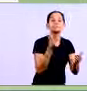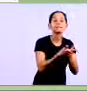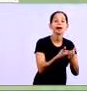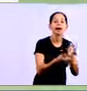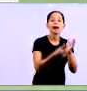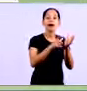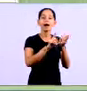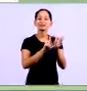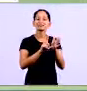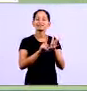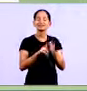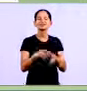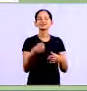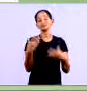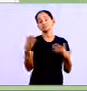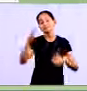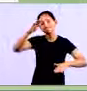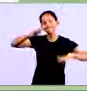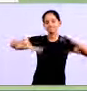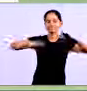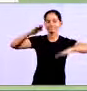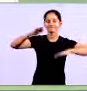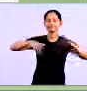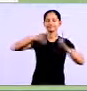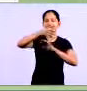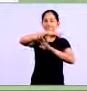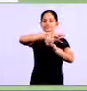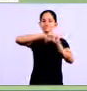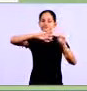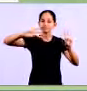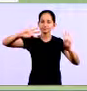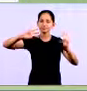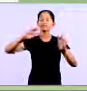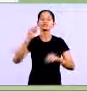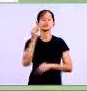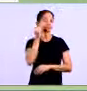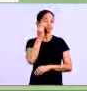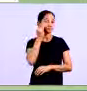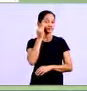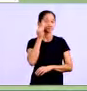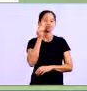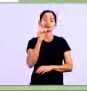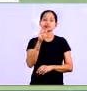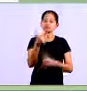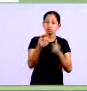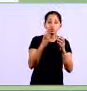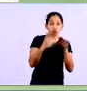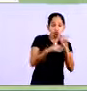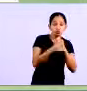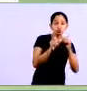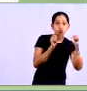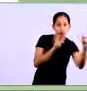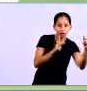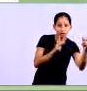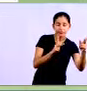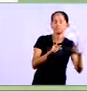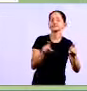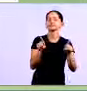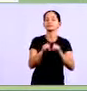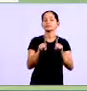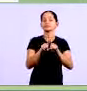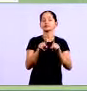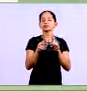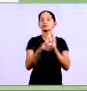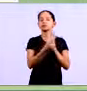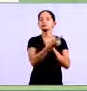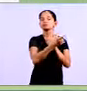esse conjunto de lançamentos para você saber tá se você está pagando se está recebendo tudo certinho né o valor recebido e